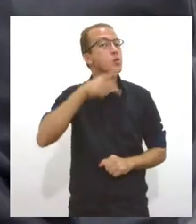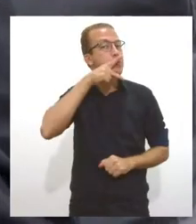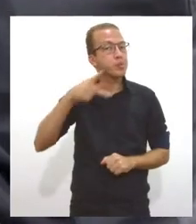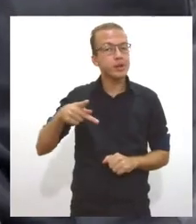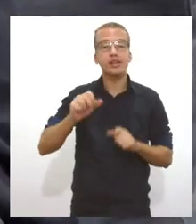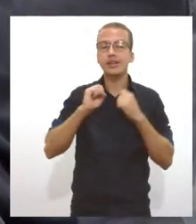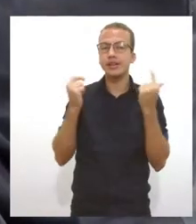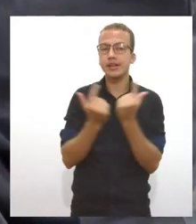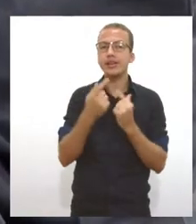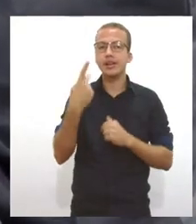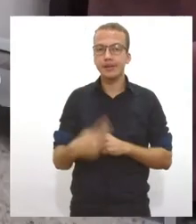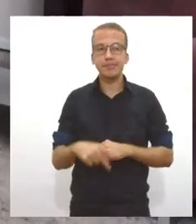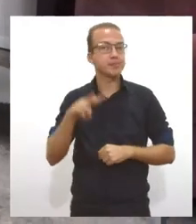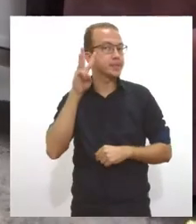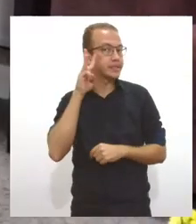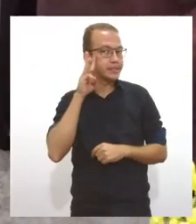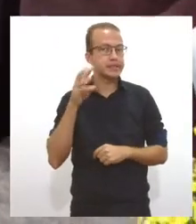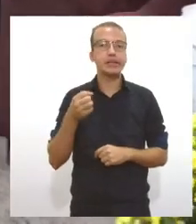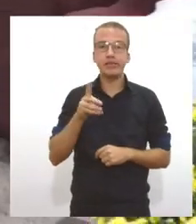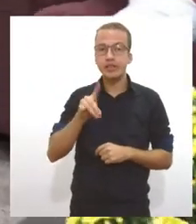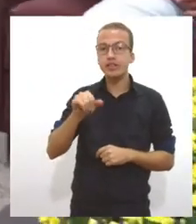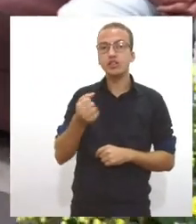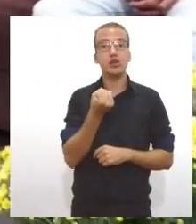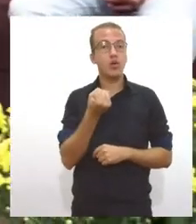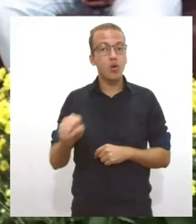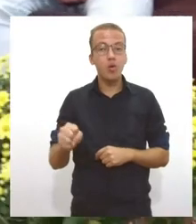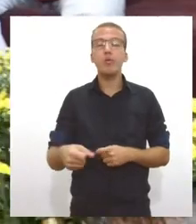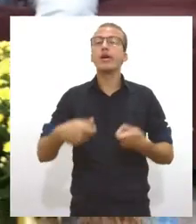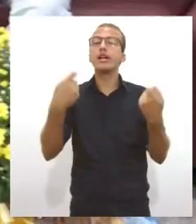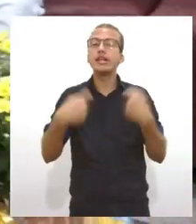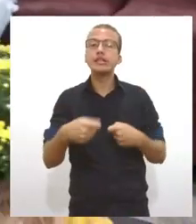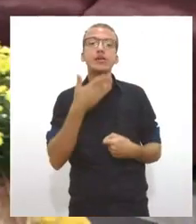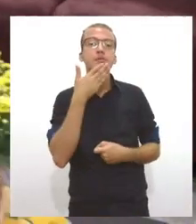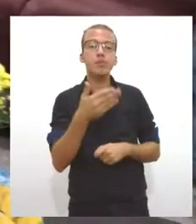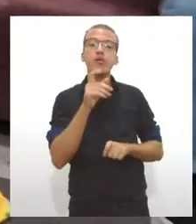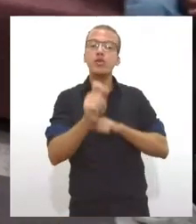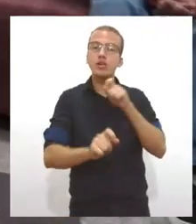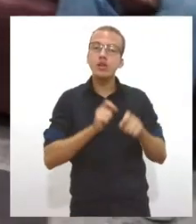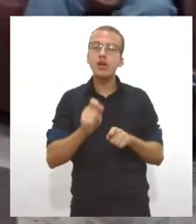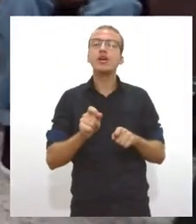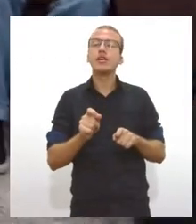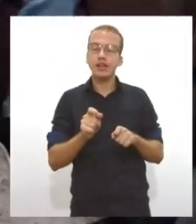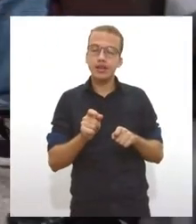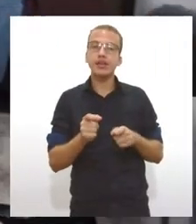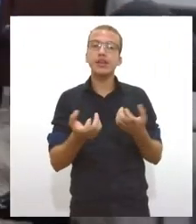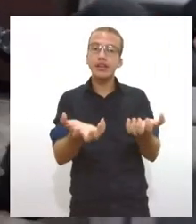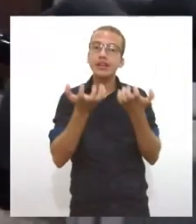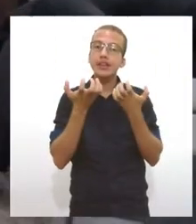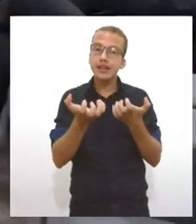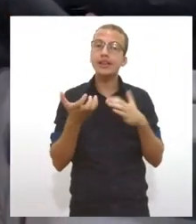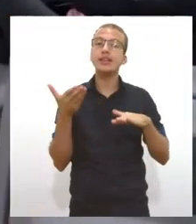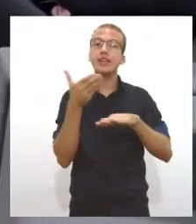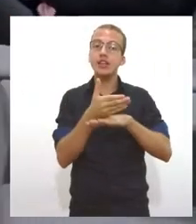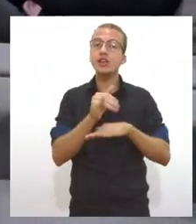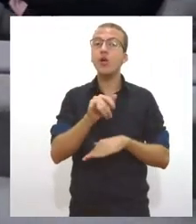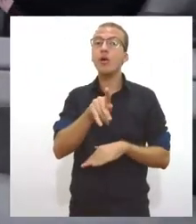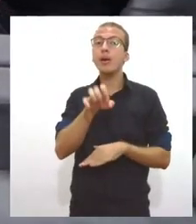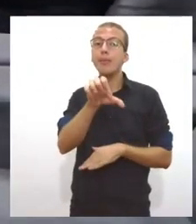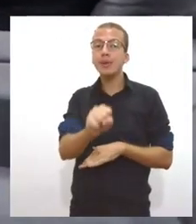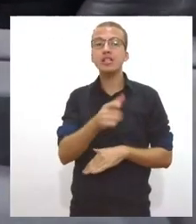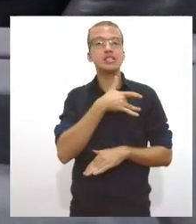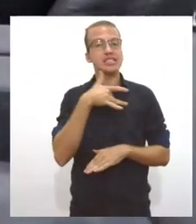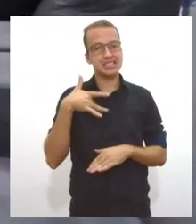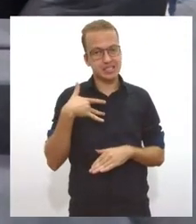terça-feira, 8 de junho. A demanda dos trabalhadores do Serviço Federal é que seja possível acessar o IP Saúde, já que muitos